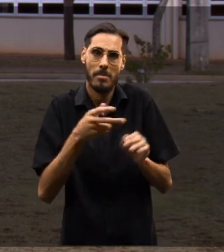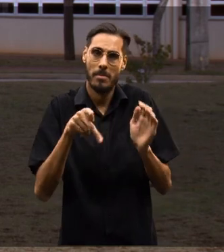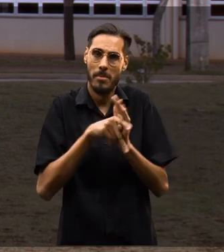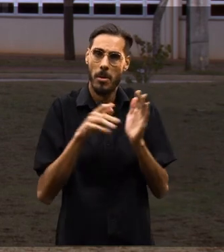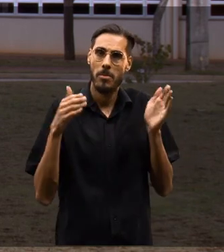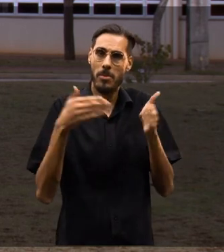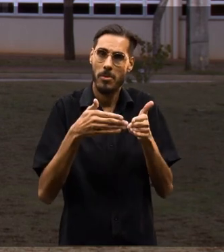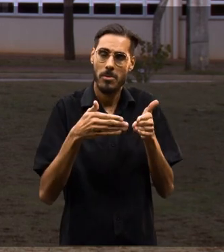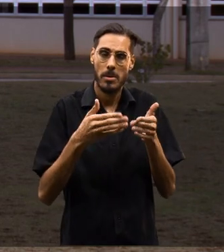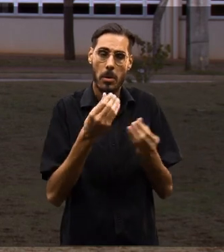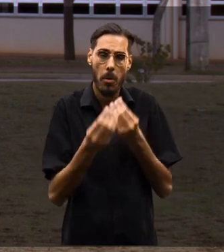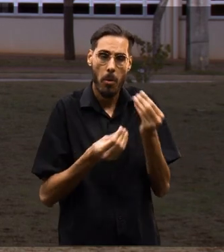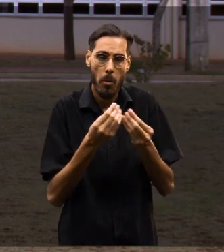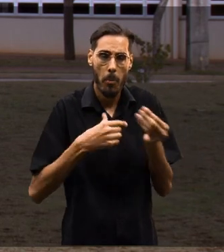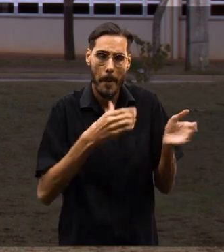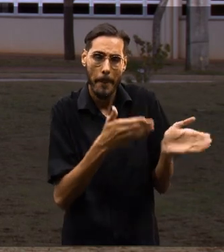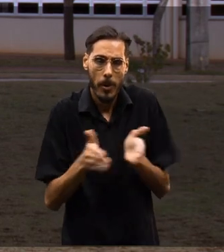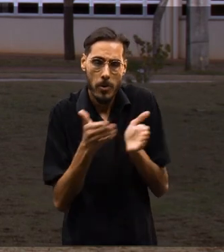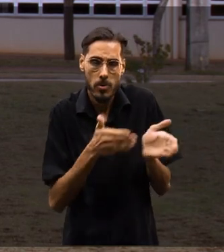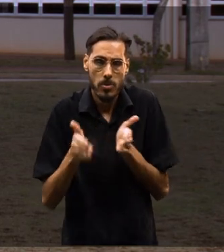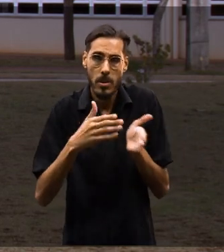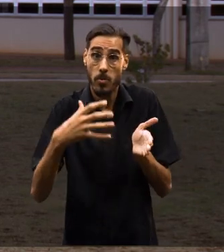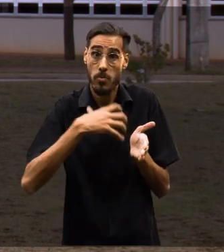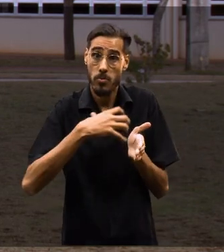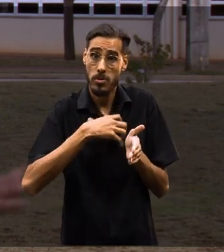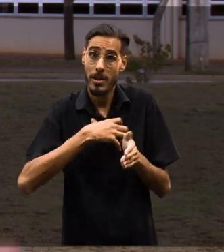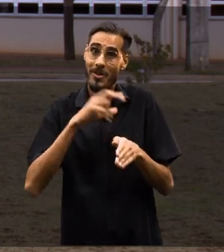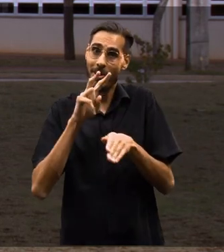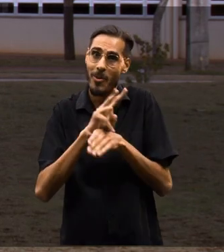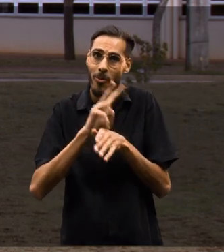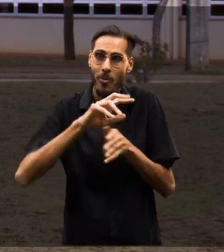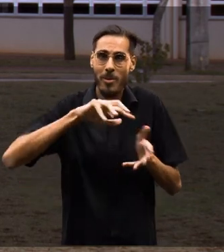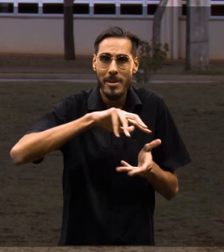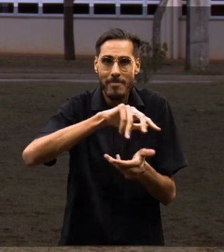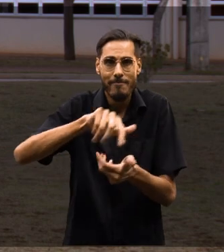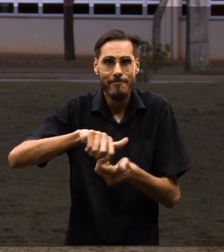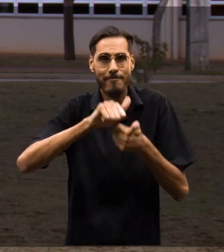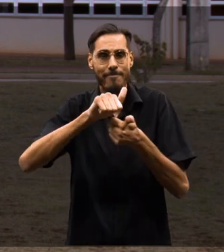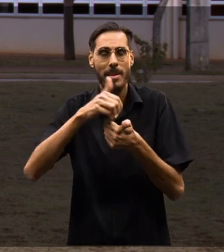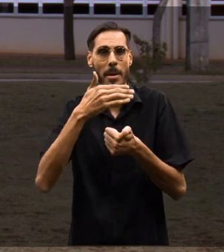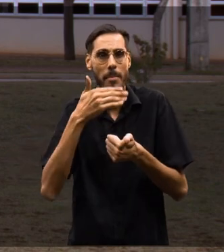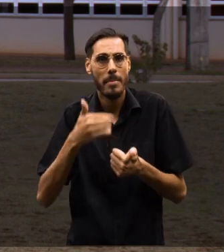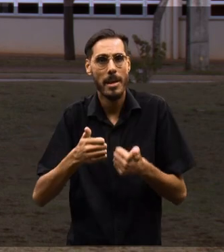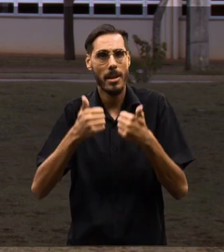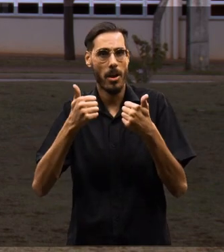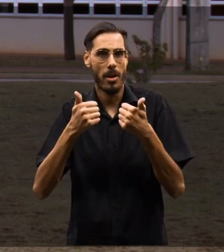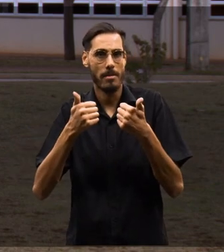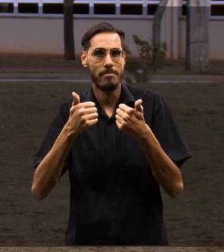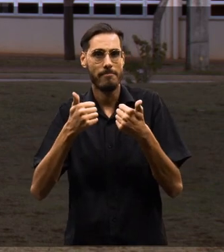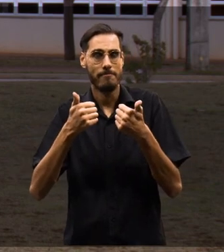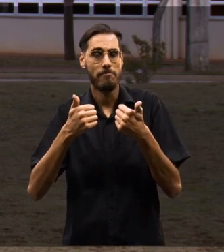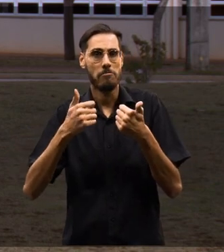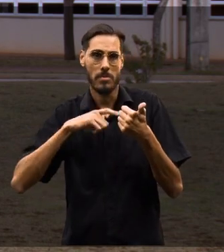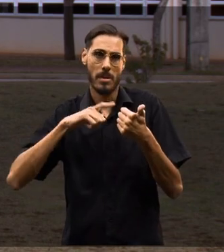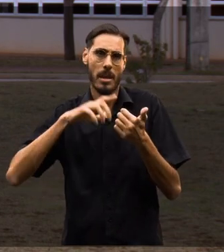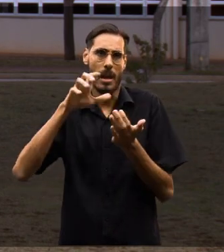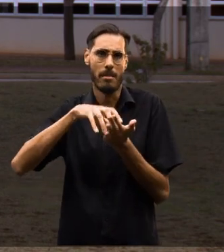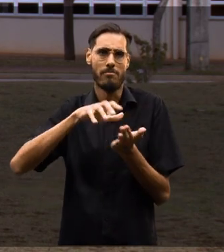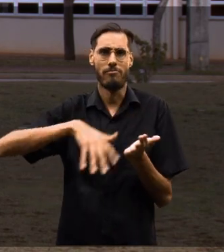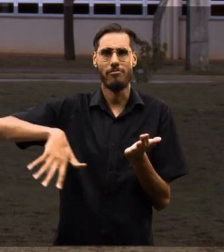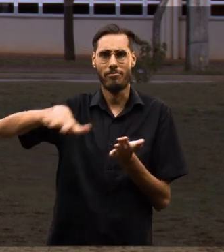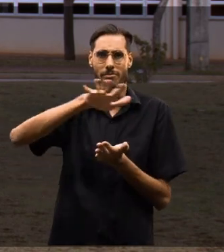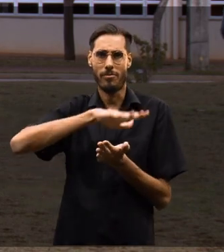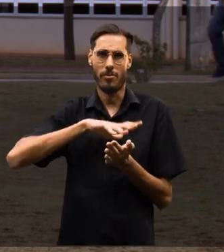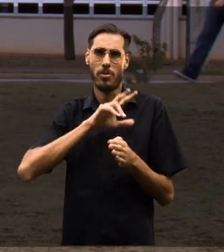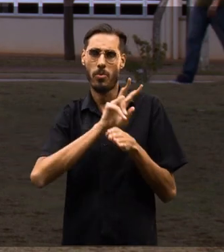produção sustentável, por exemplo, que é uma matéria voltada apenas para isso, para a produção mais limpa e o campus, em um